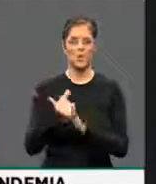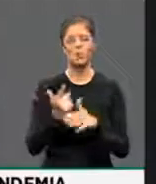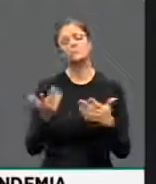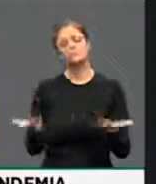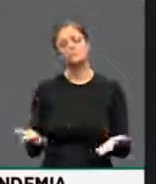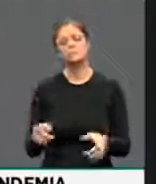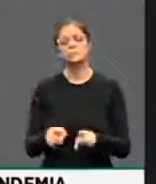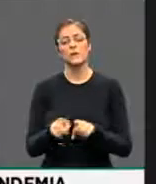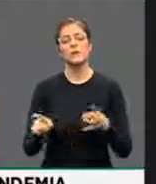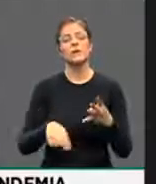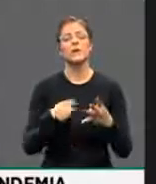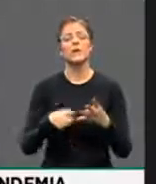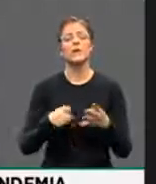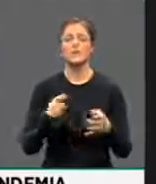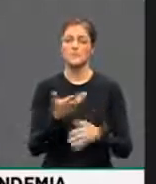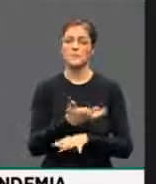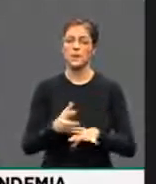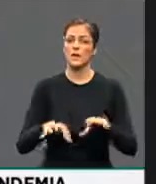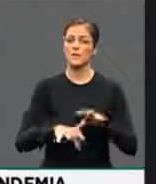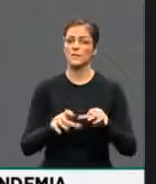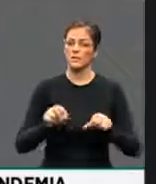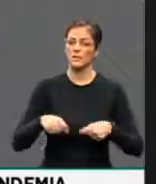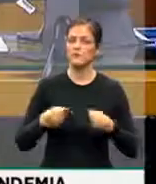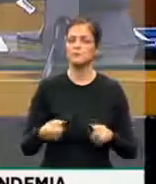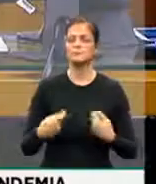o meio ambiente junto com o esporte. Obrigado, presidente. Obrigado, deputado Júlio.